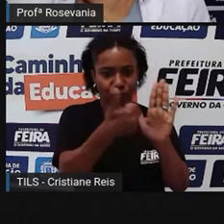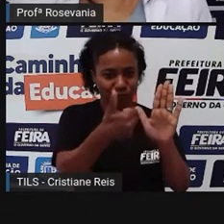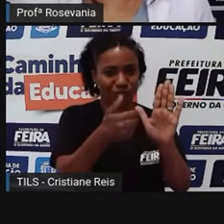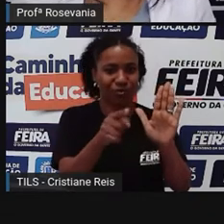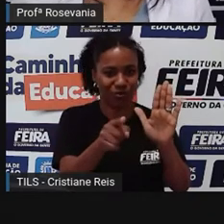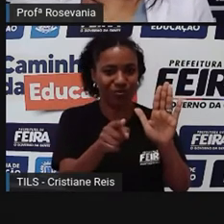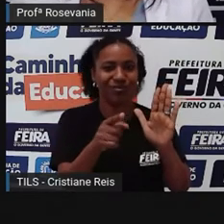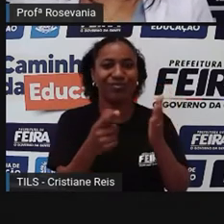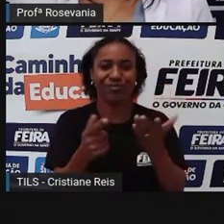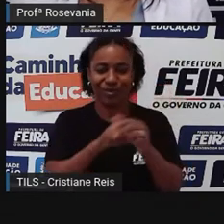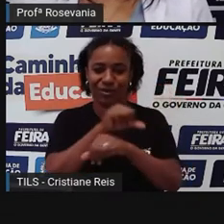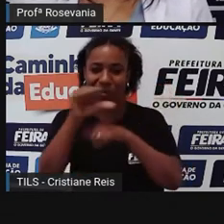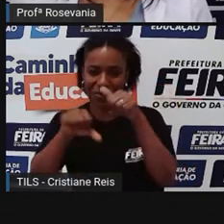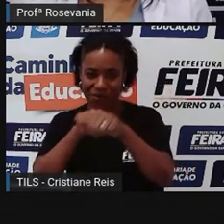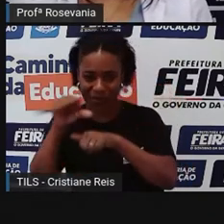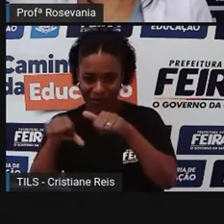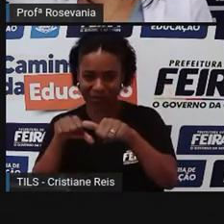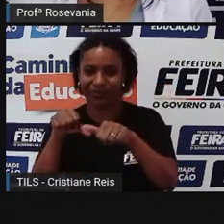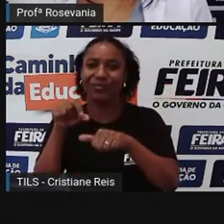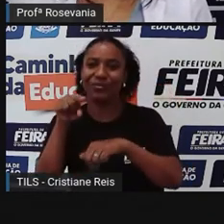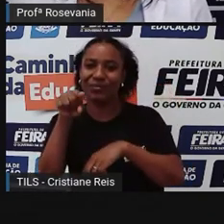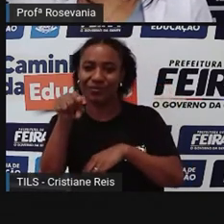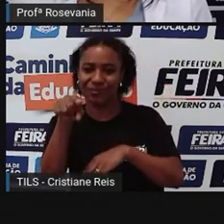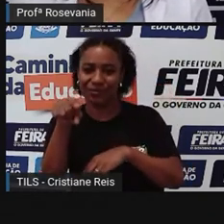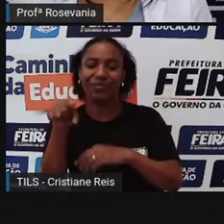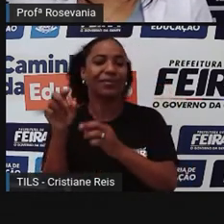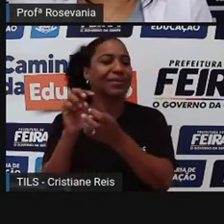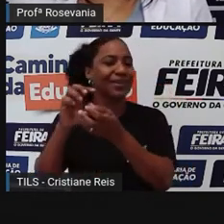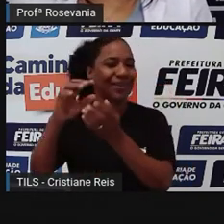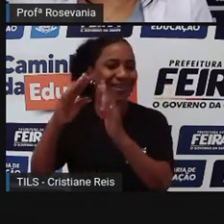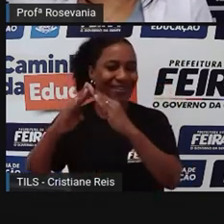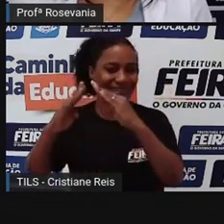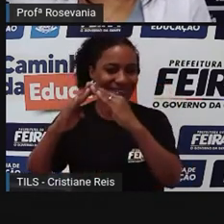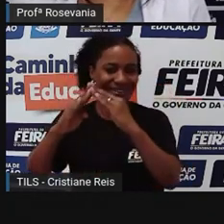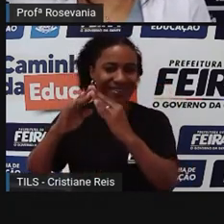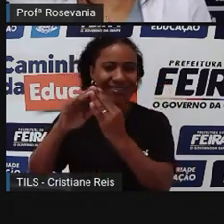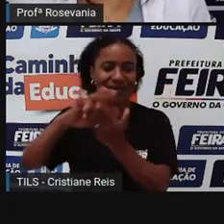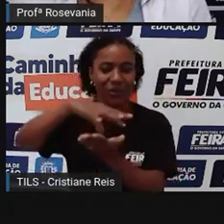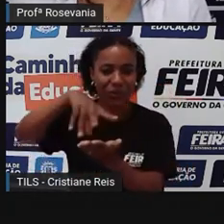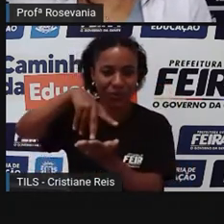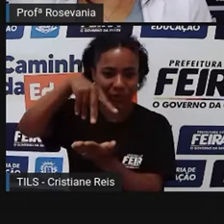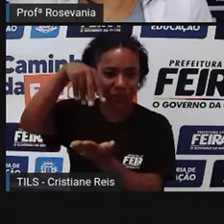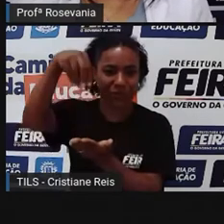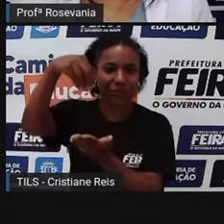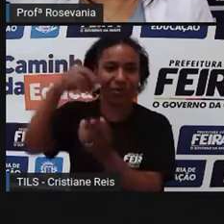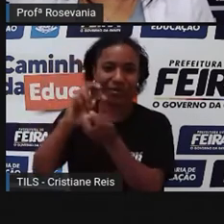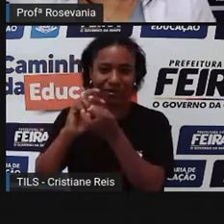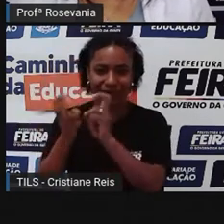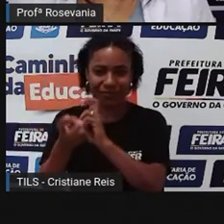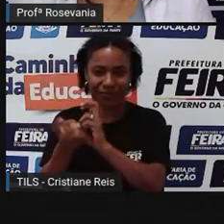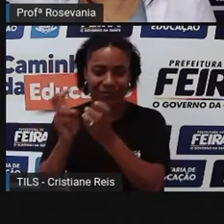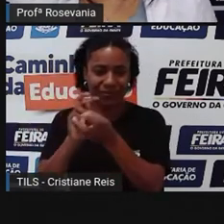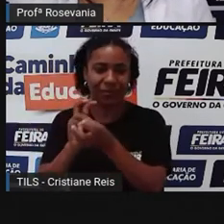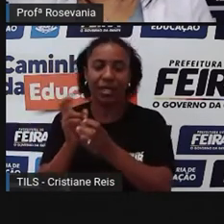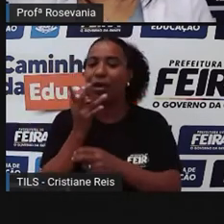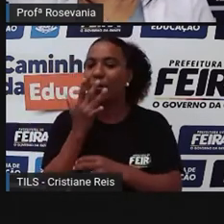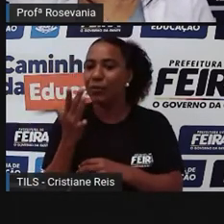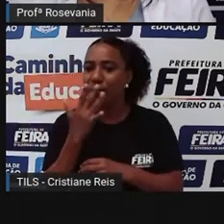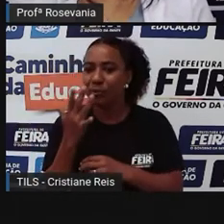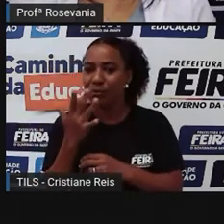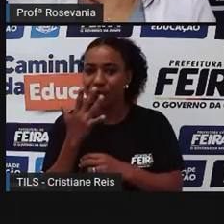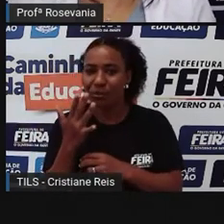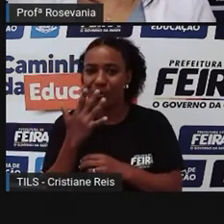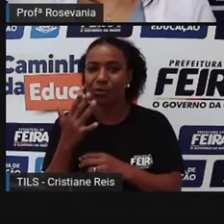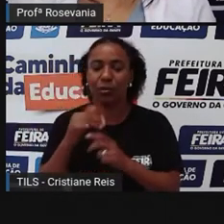municipal atual, o mercado de arte popular, ela continua, a pintura mudou, acrescentou aqui, né, esse gradinho em volta